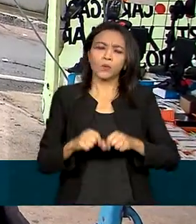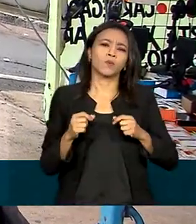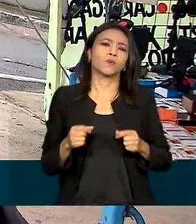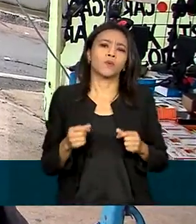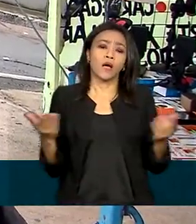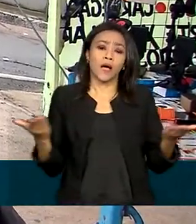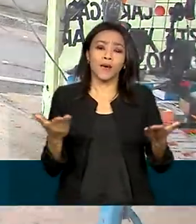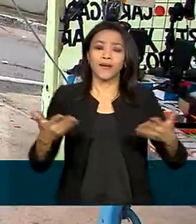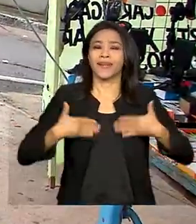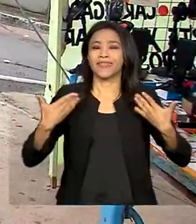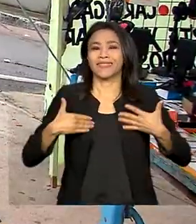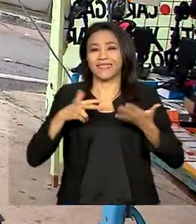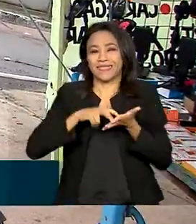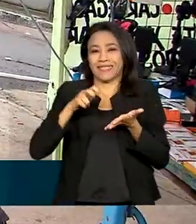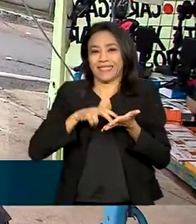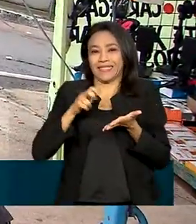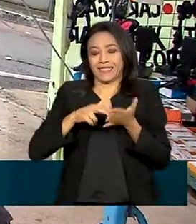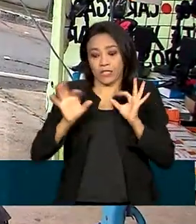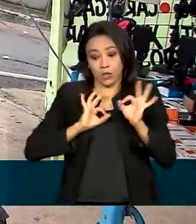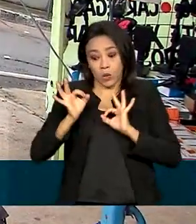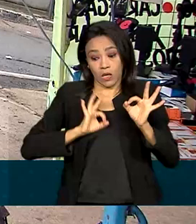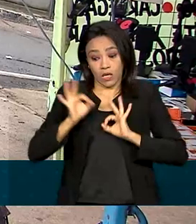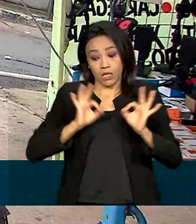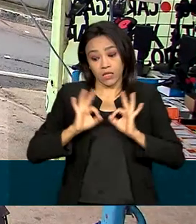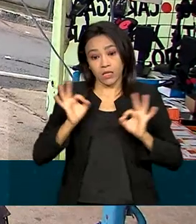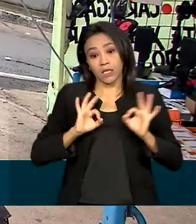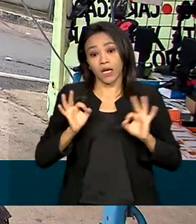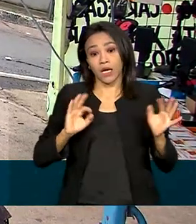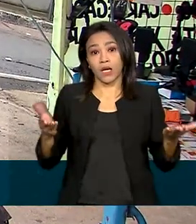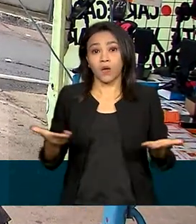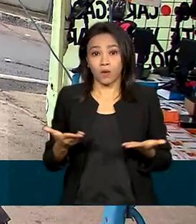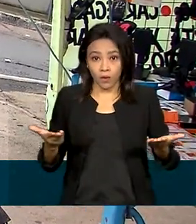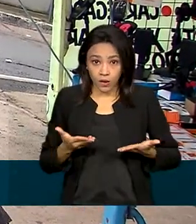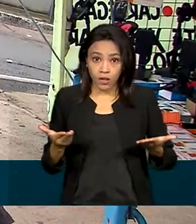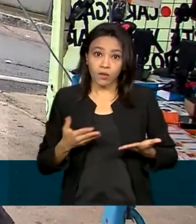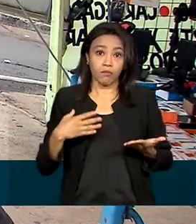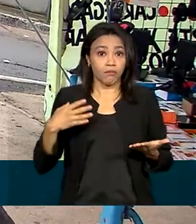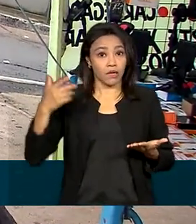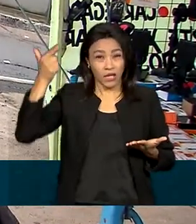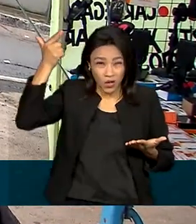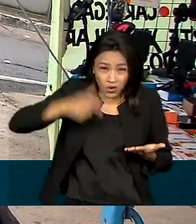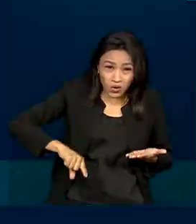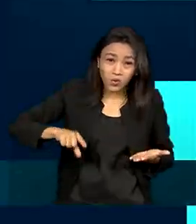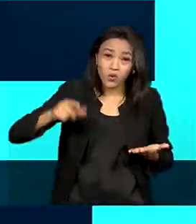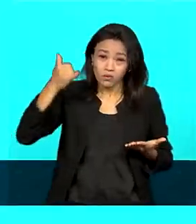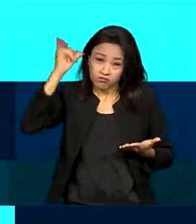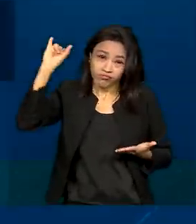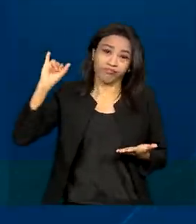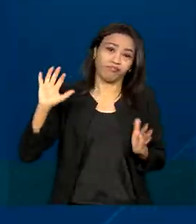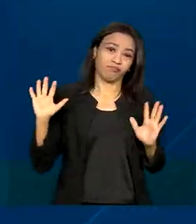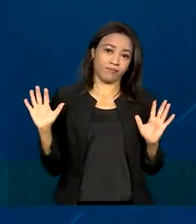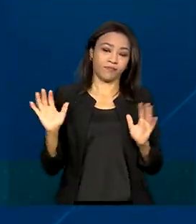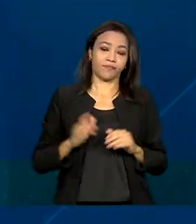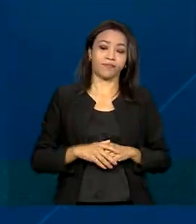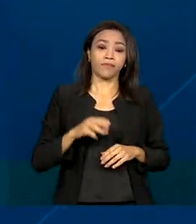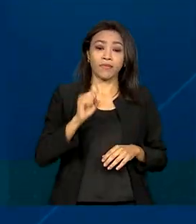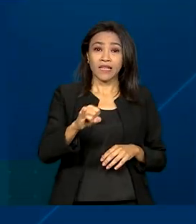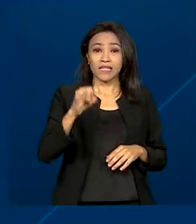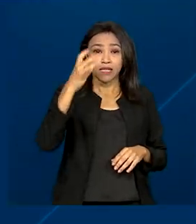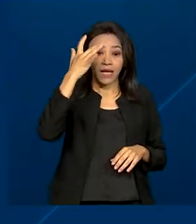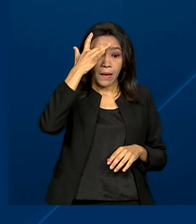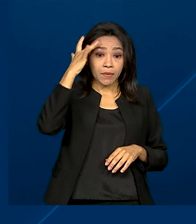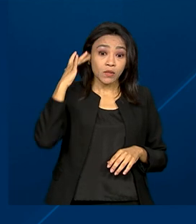agora é só alegria. Procurar se programar ao máximo, né, para que não ocorra isso novamente. Caso a pessoa não saiba